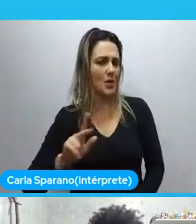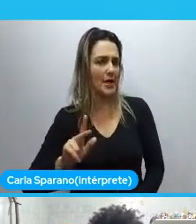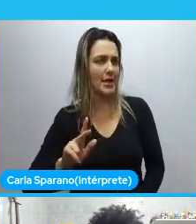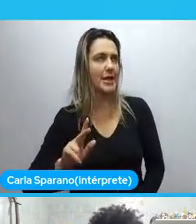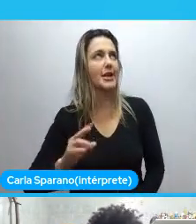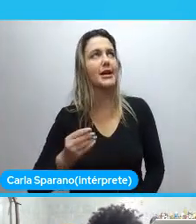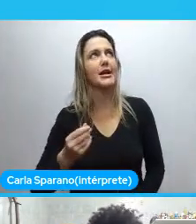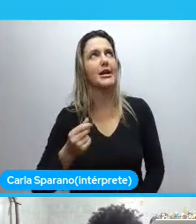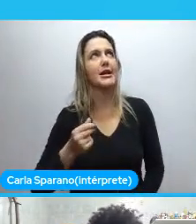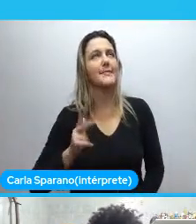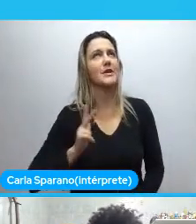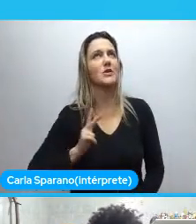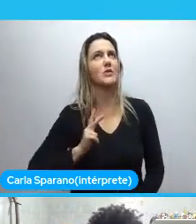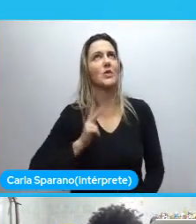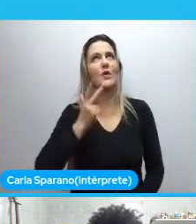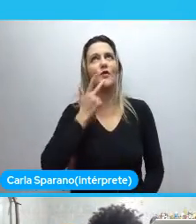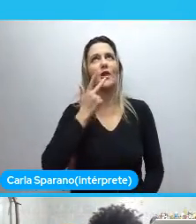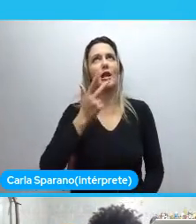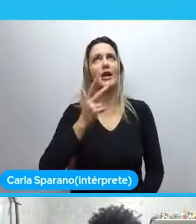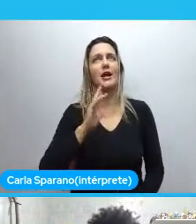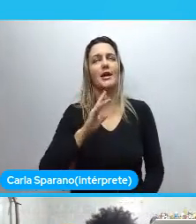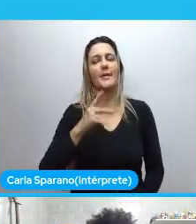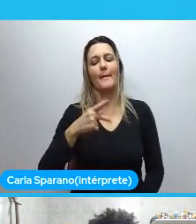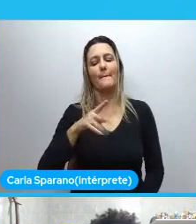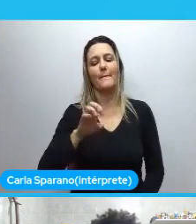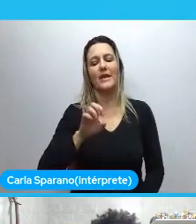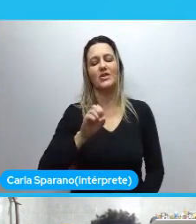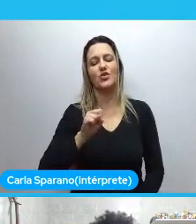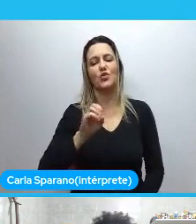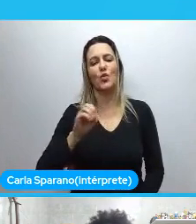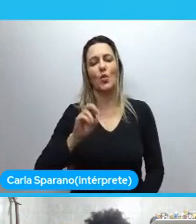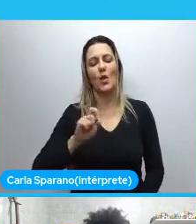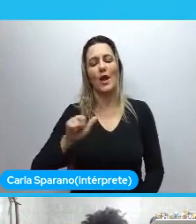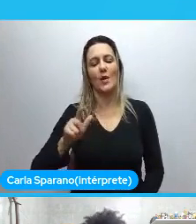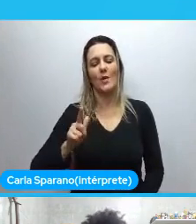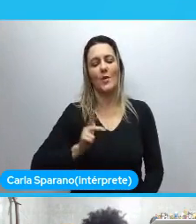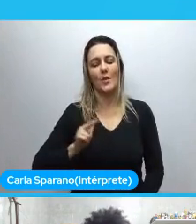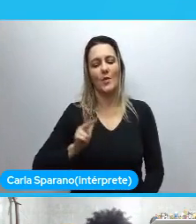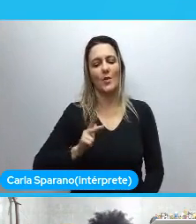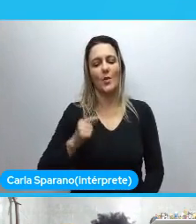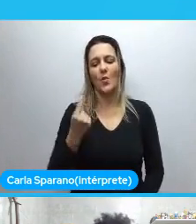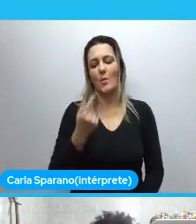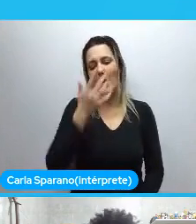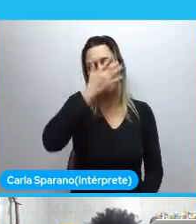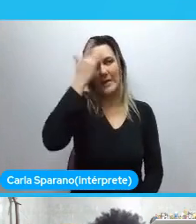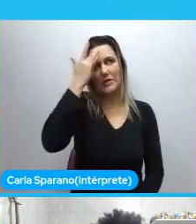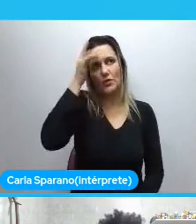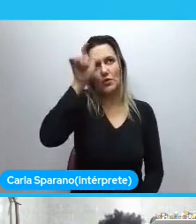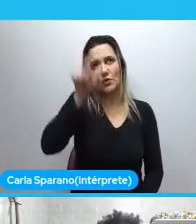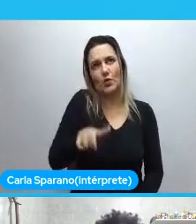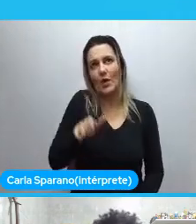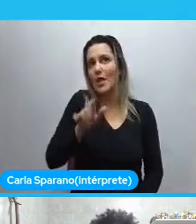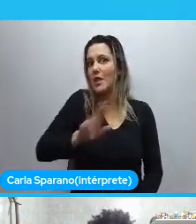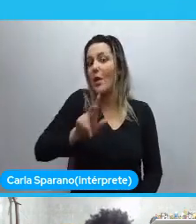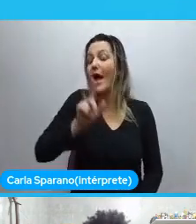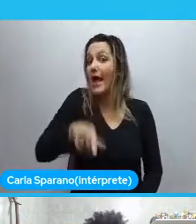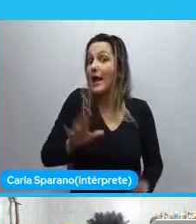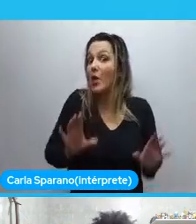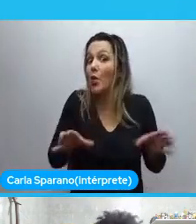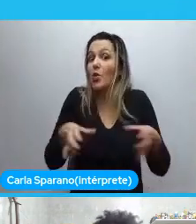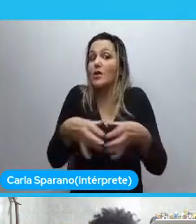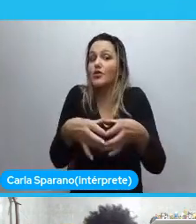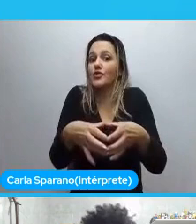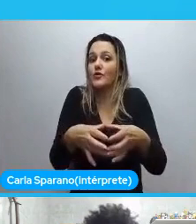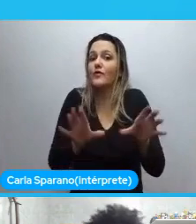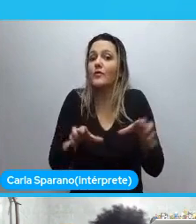Aliás. Falar. É uma outra palavra. Que é tipo. Não é só. Para uma pessoa. É uma coisa coletiva. Sabe. Não é. Uma coisa que